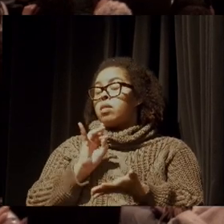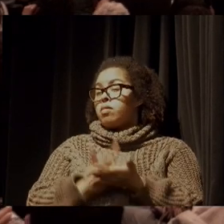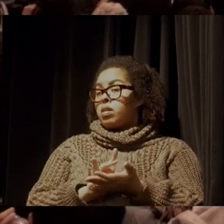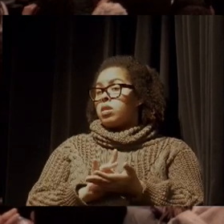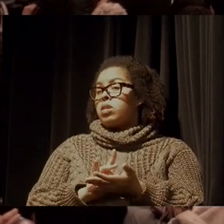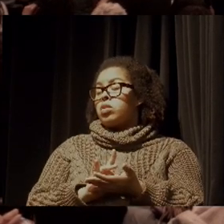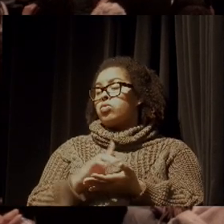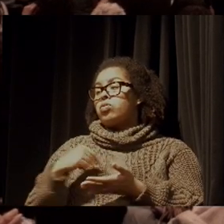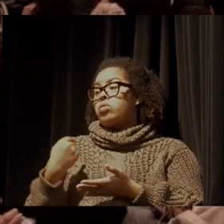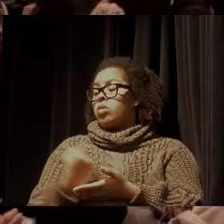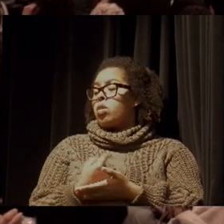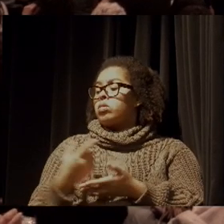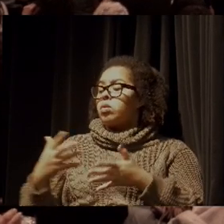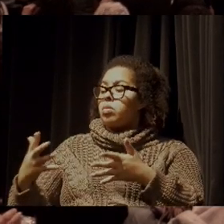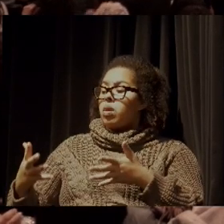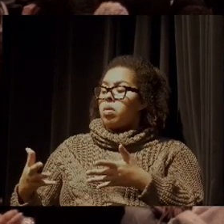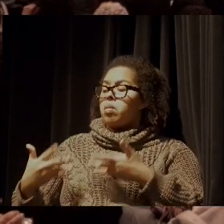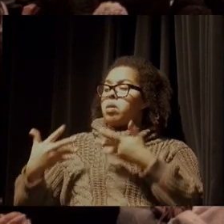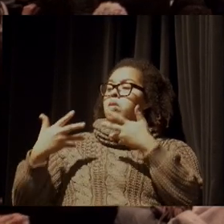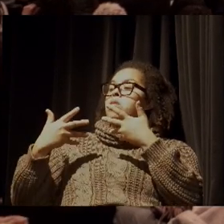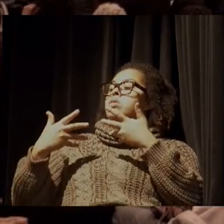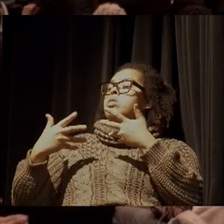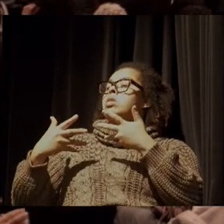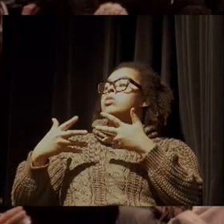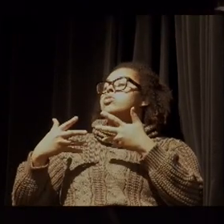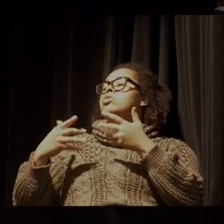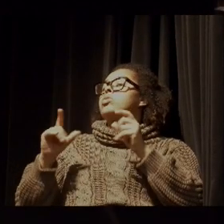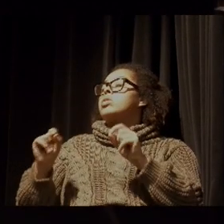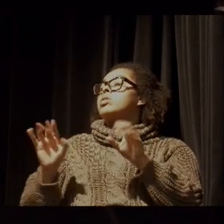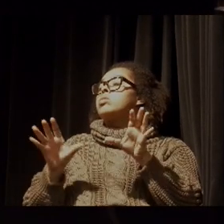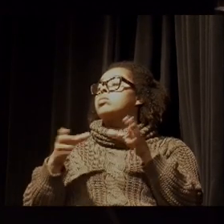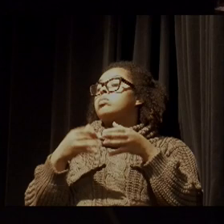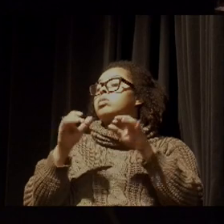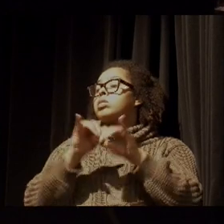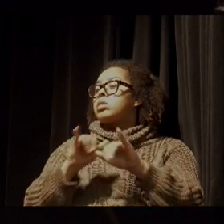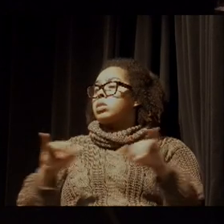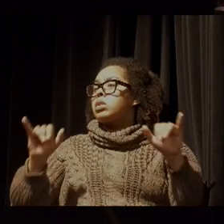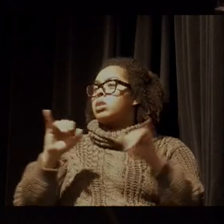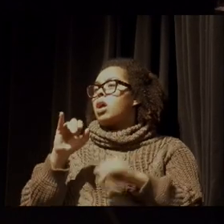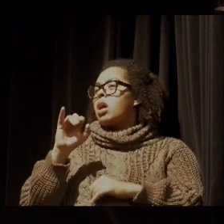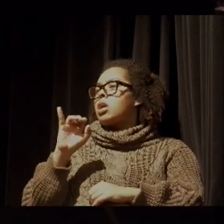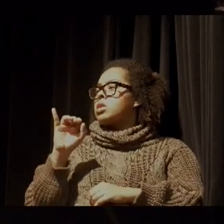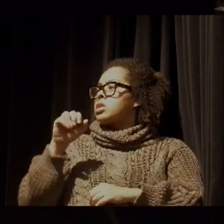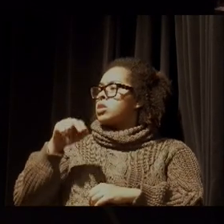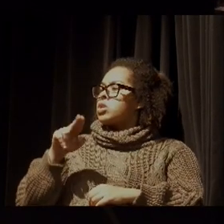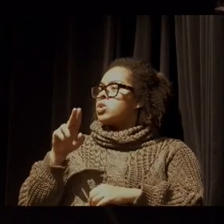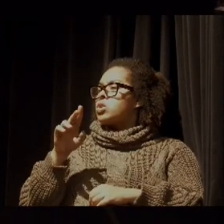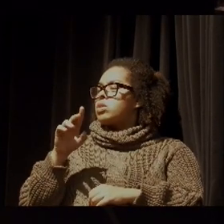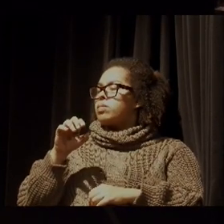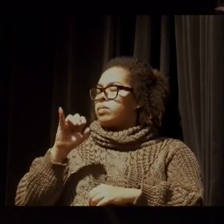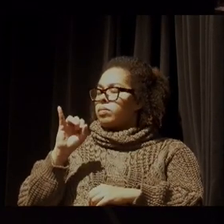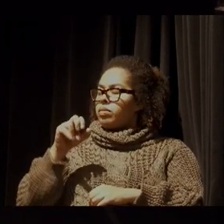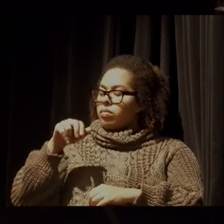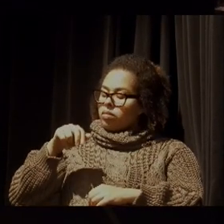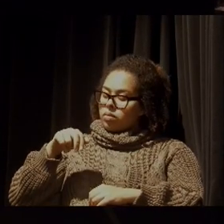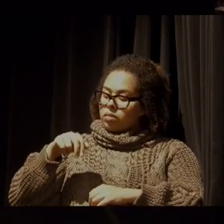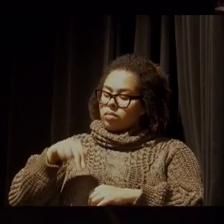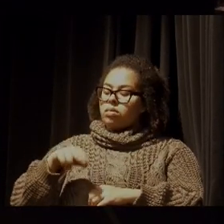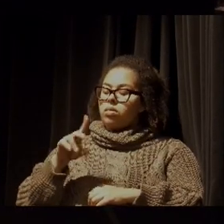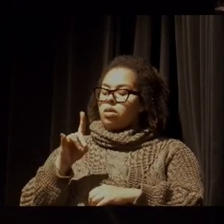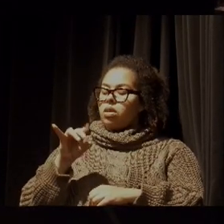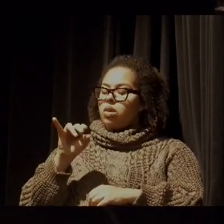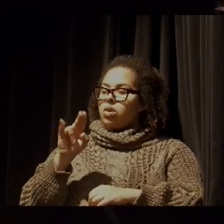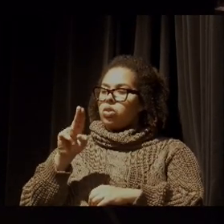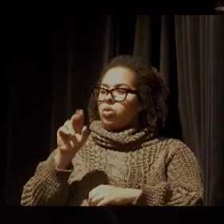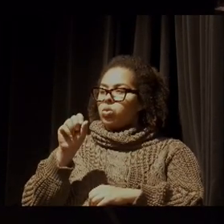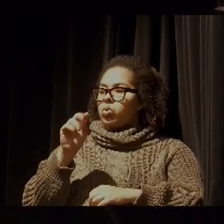incentivado por uma indústria que tem estratégias bem definidas para nos